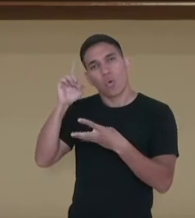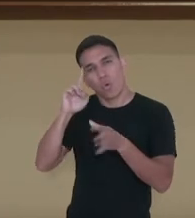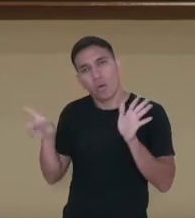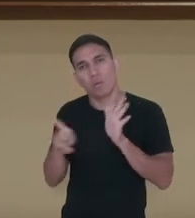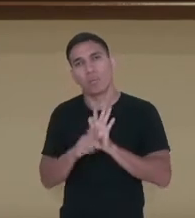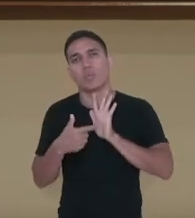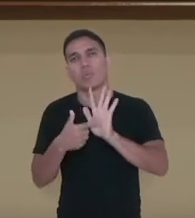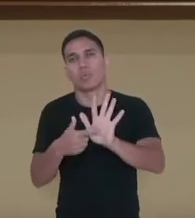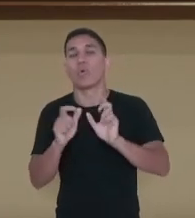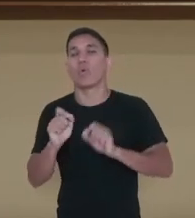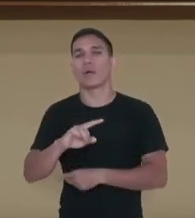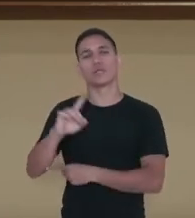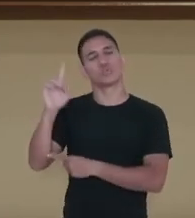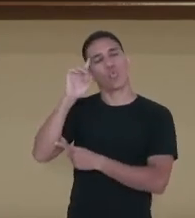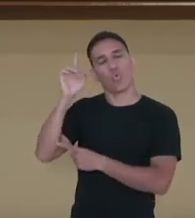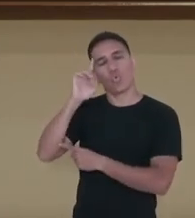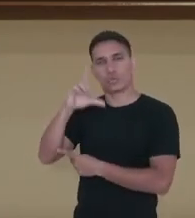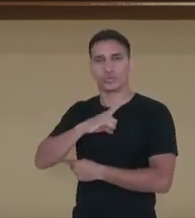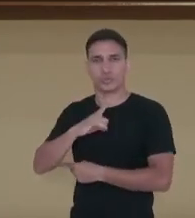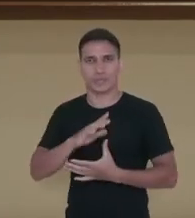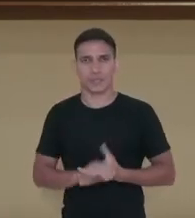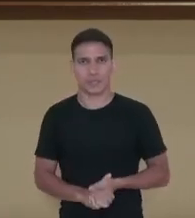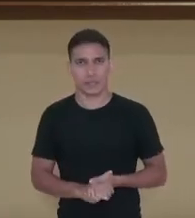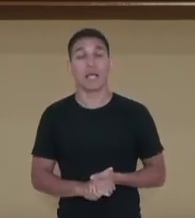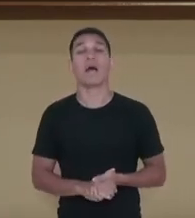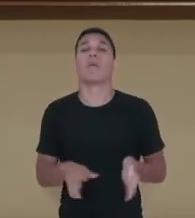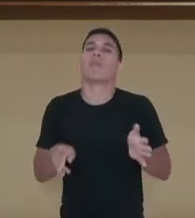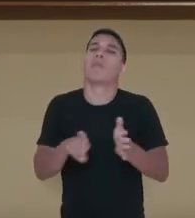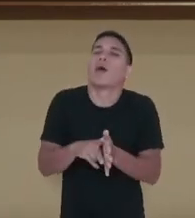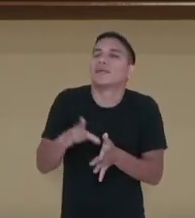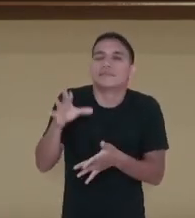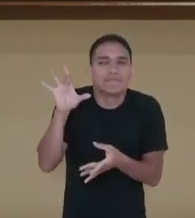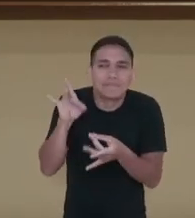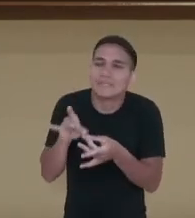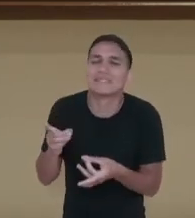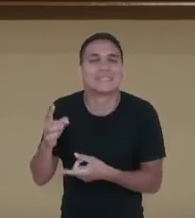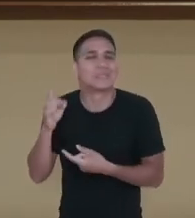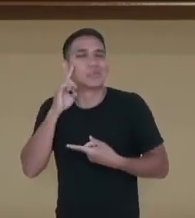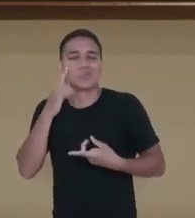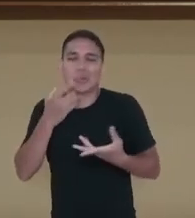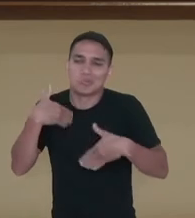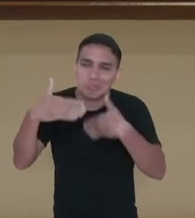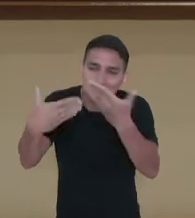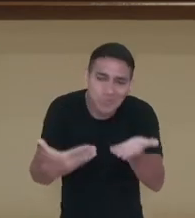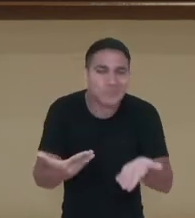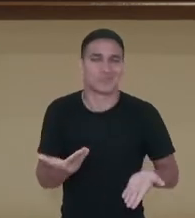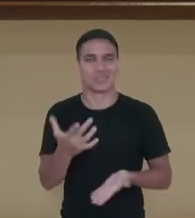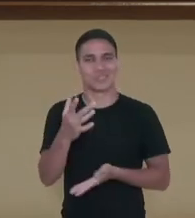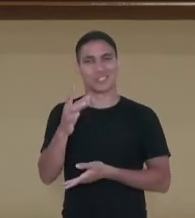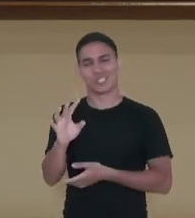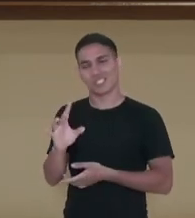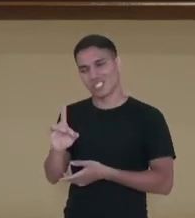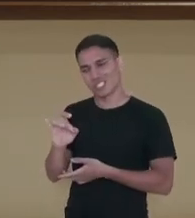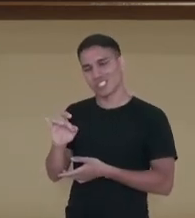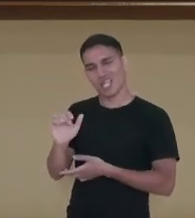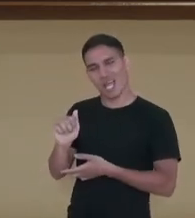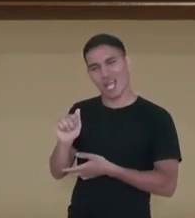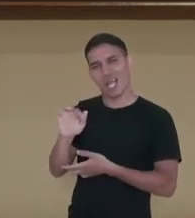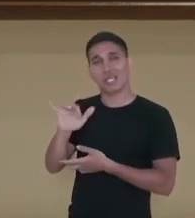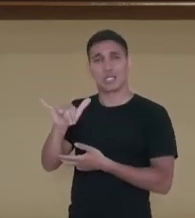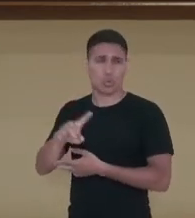são aqueles que ocorrem todos os dias, que são particular do dia a dia, diário, também conhecido como não